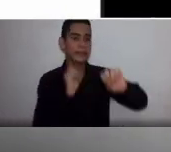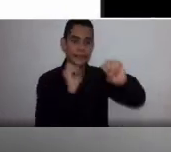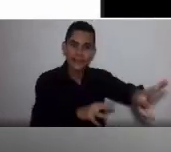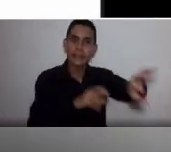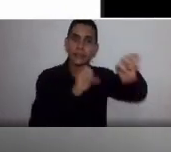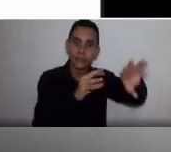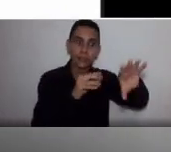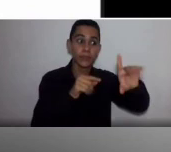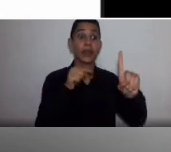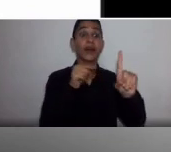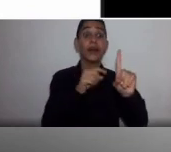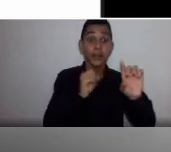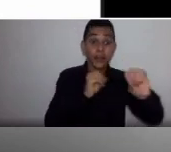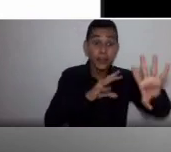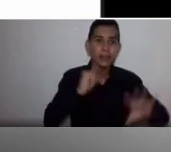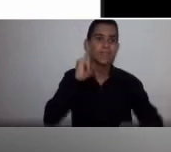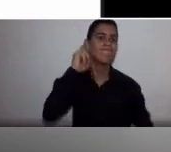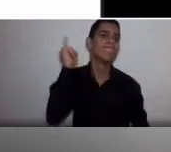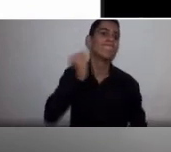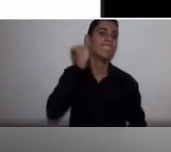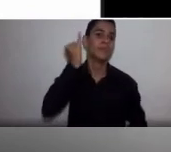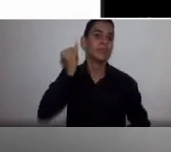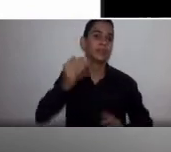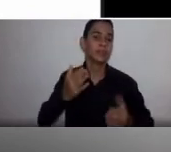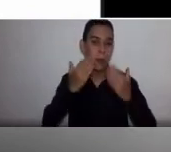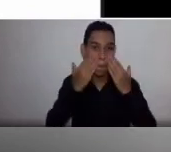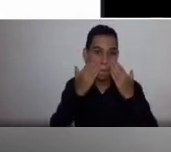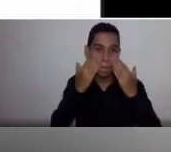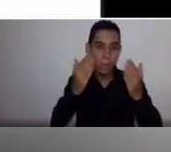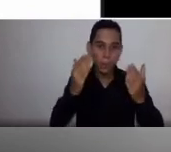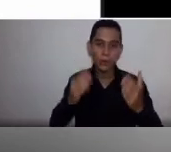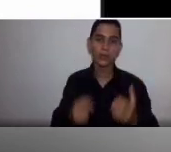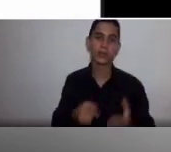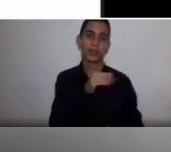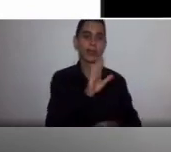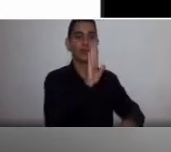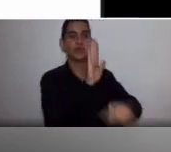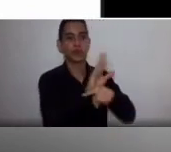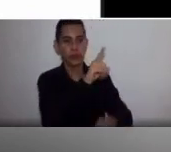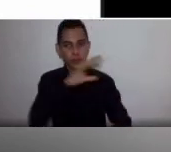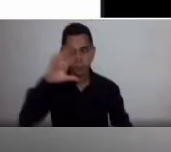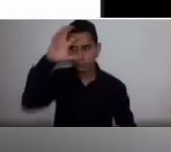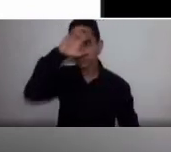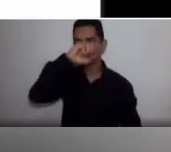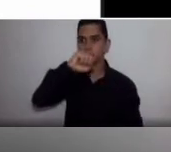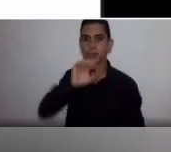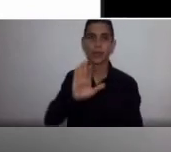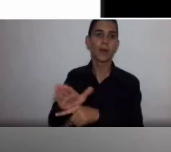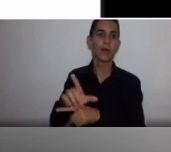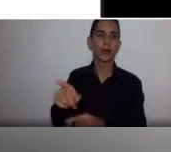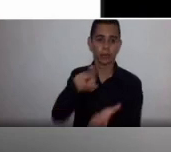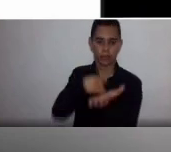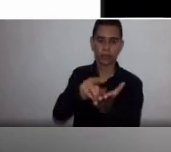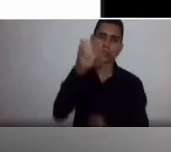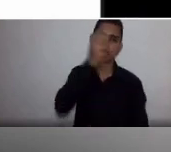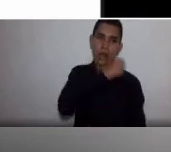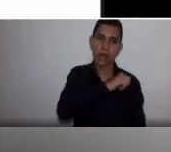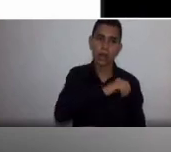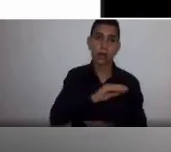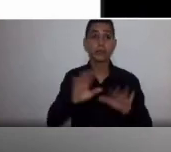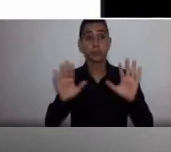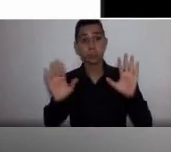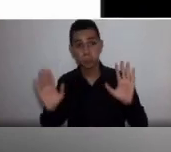importantes para mostrar esse mito da transfusão, né? Como uma medida salvadora. Não digo que não seja em determinadas